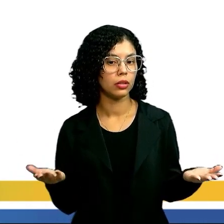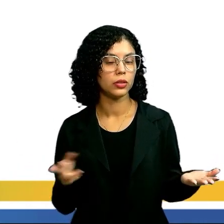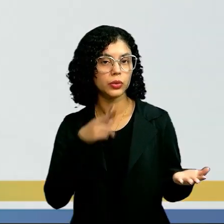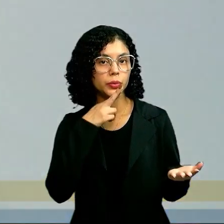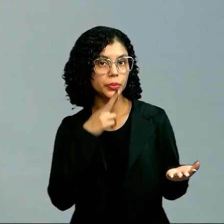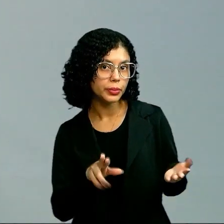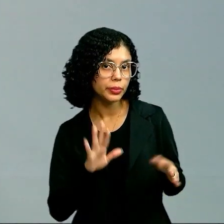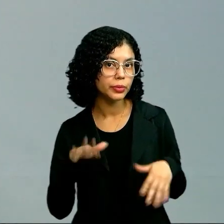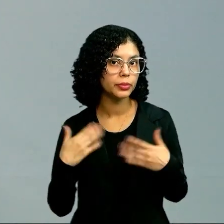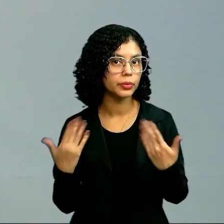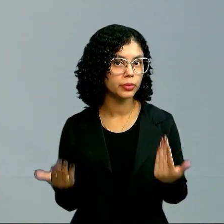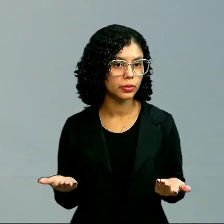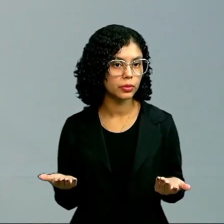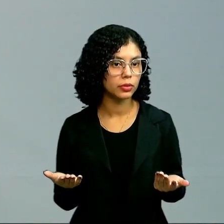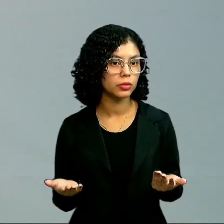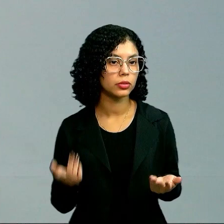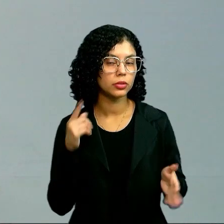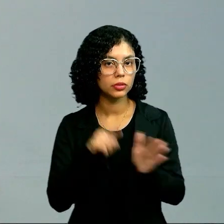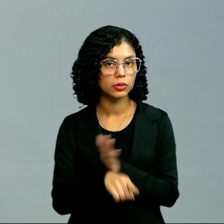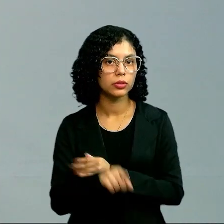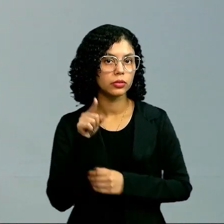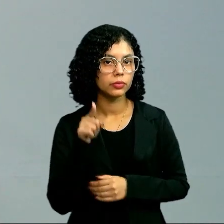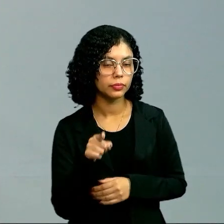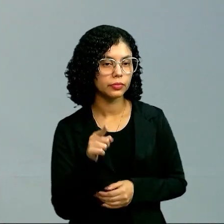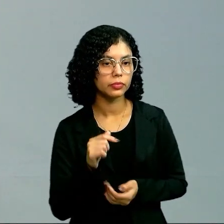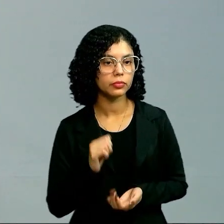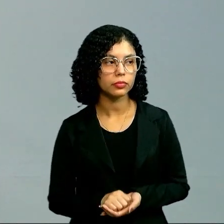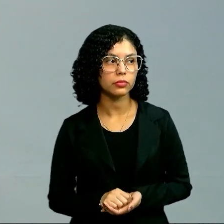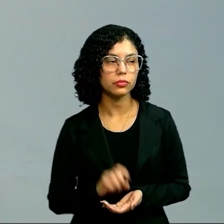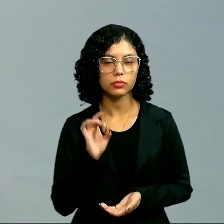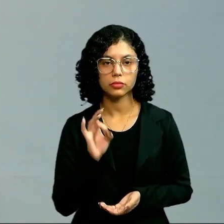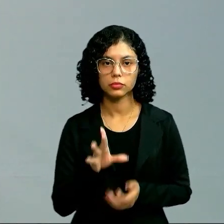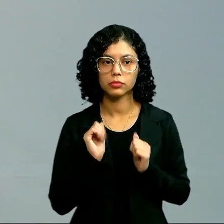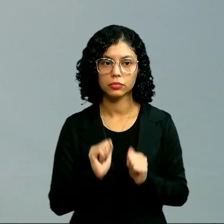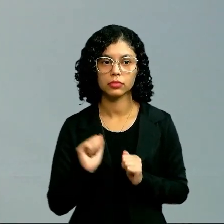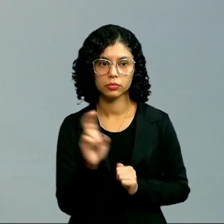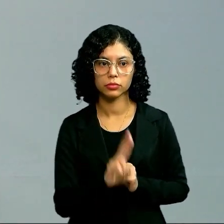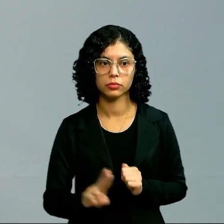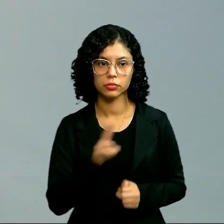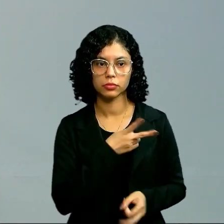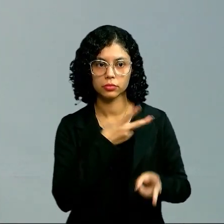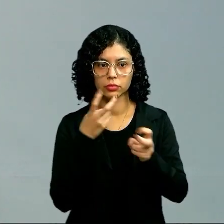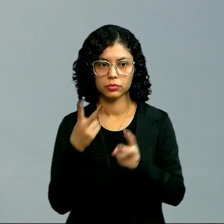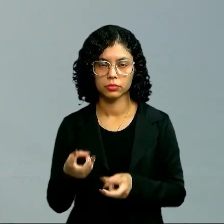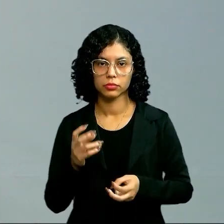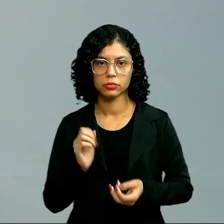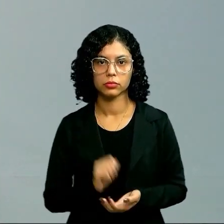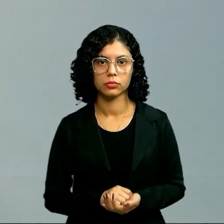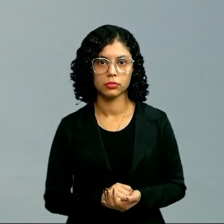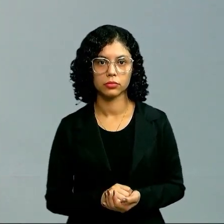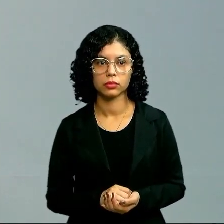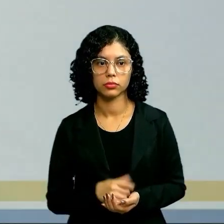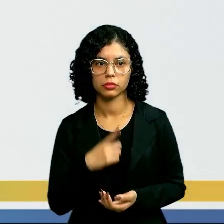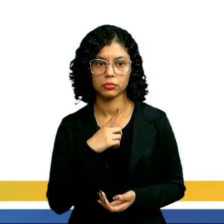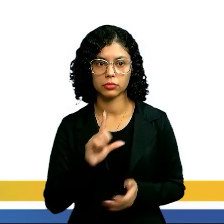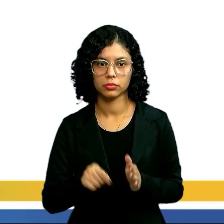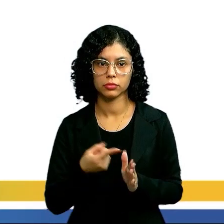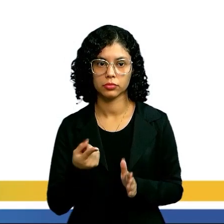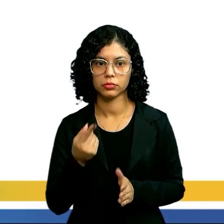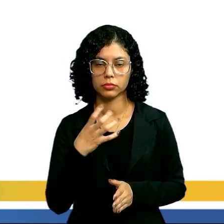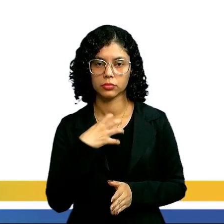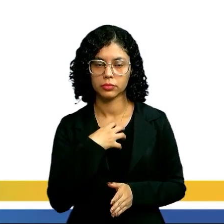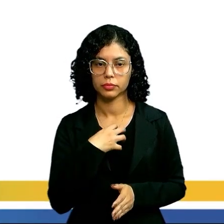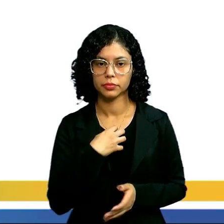Pessoal, numa questão dessa, a gente pode começar a observar. Observe que no primeiro